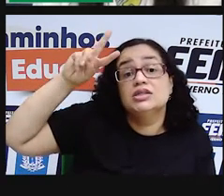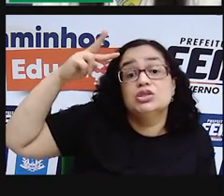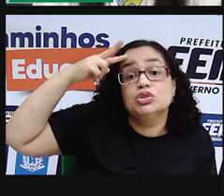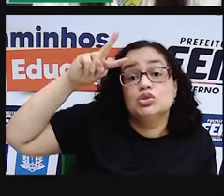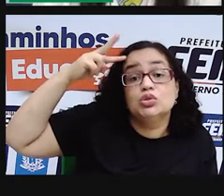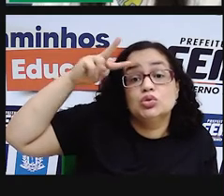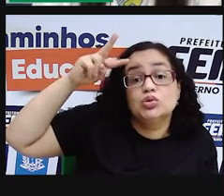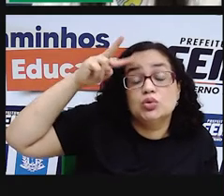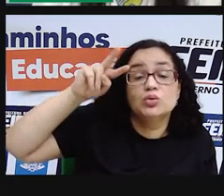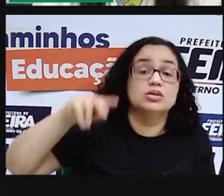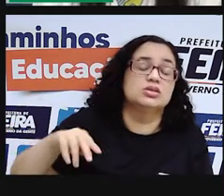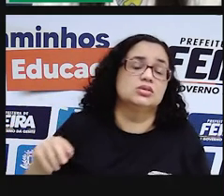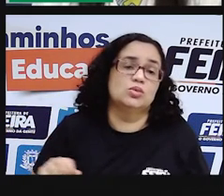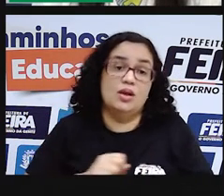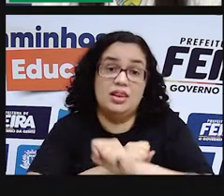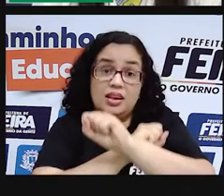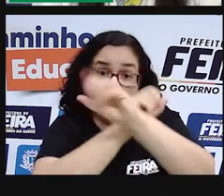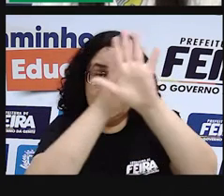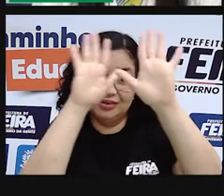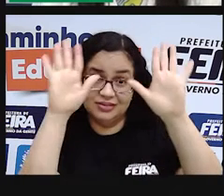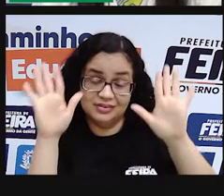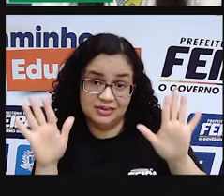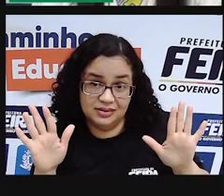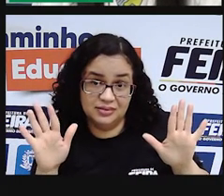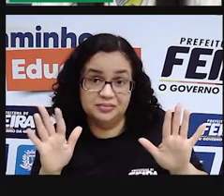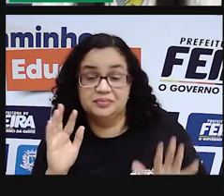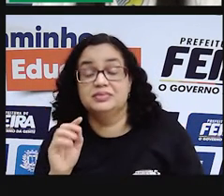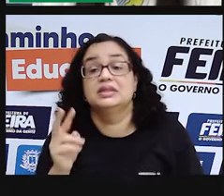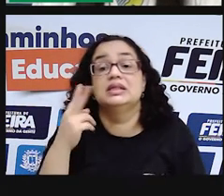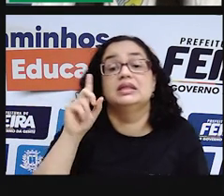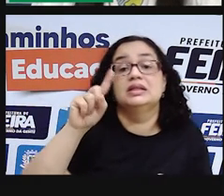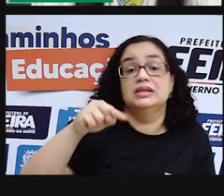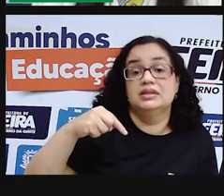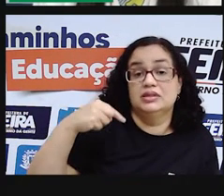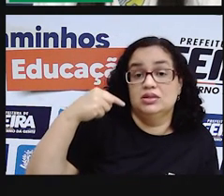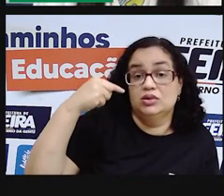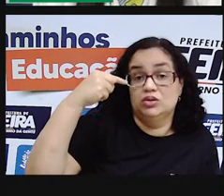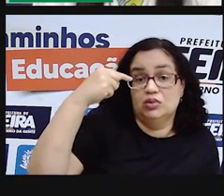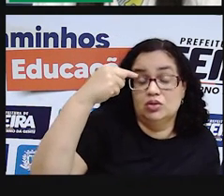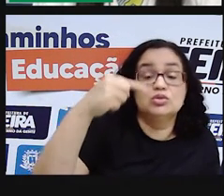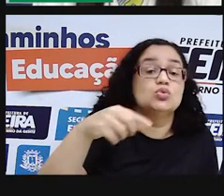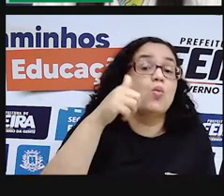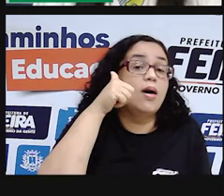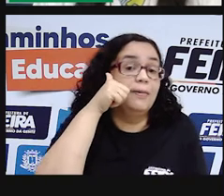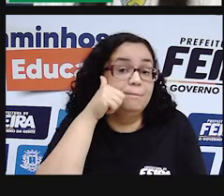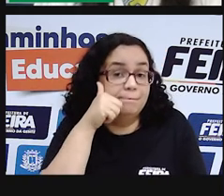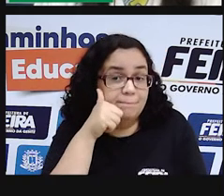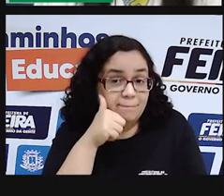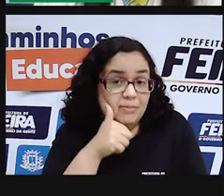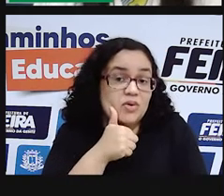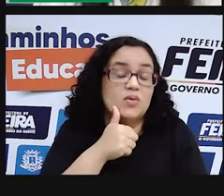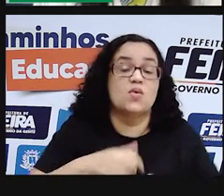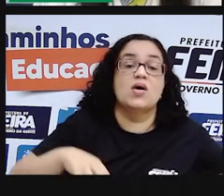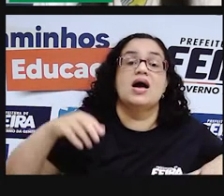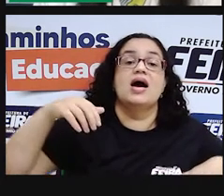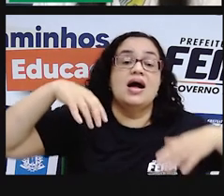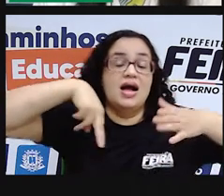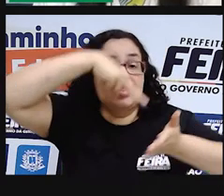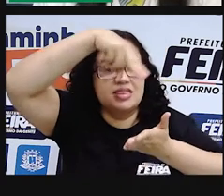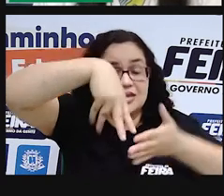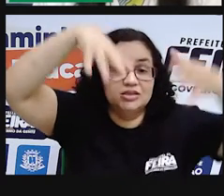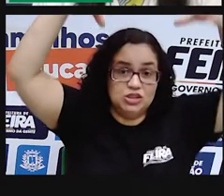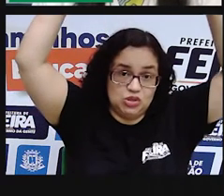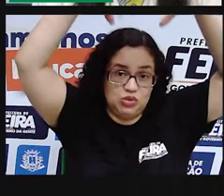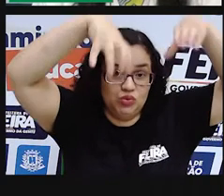por se tratar de uma lenda, surgiu a partir de uma mulher que fez a dança da chuva e a